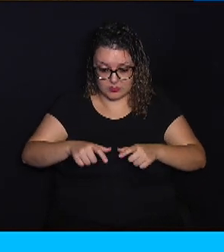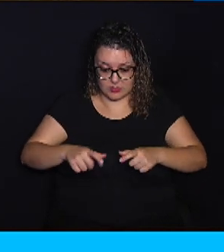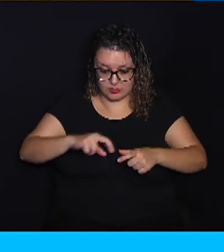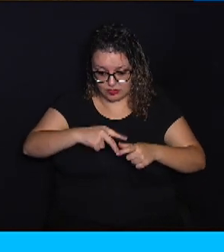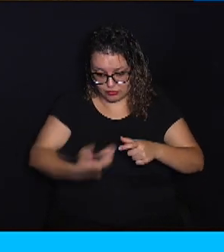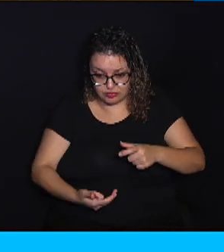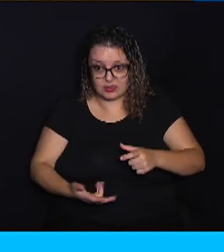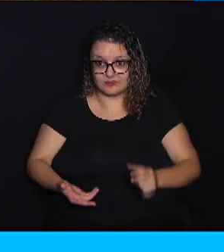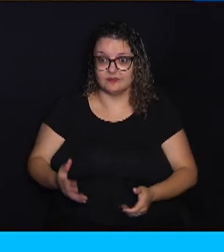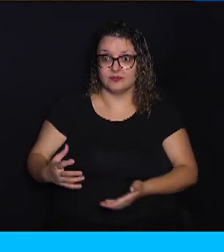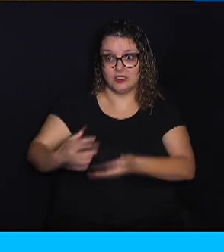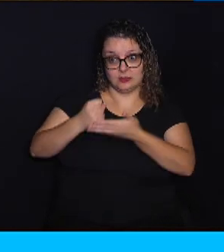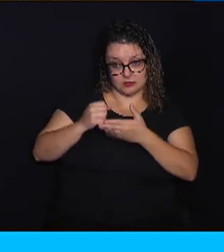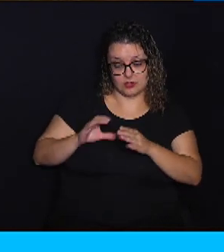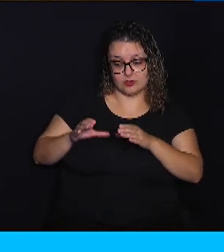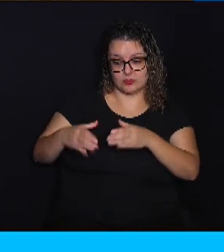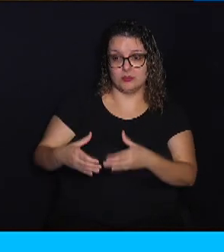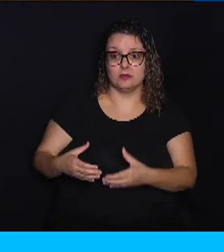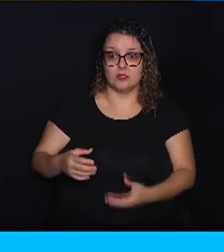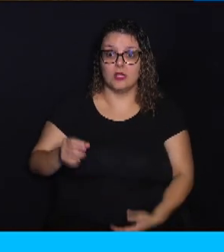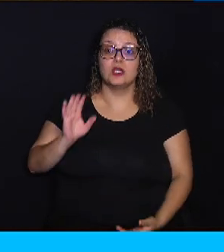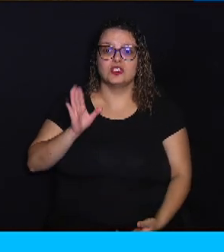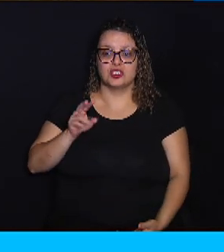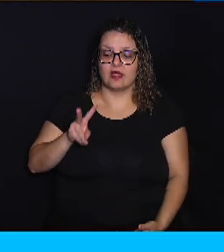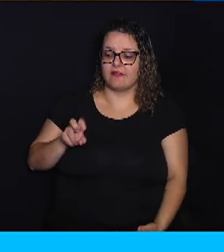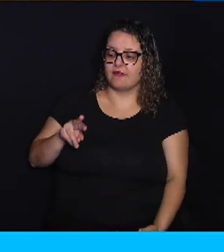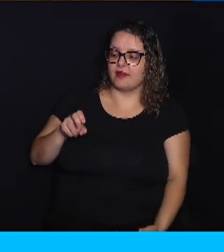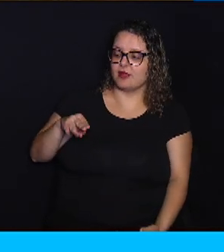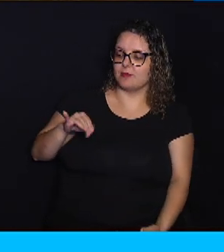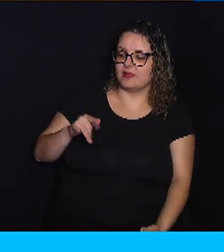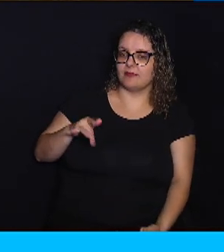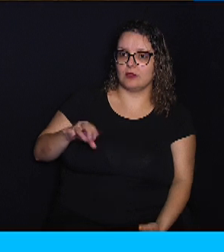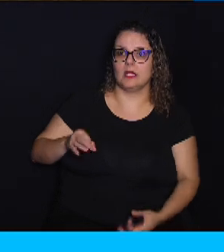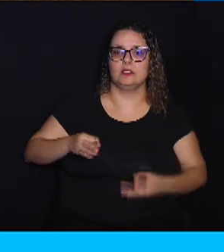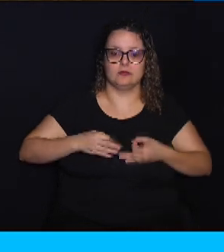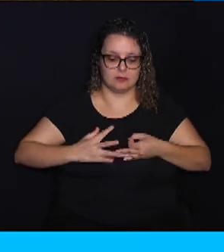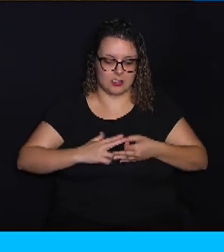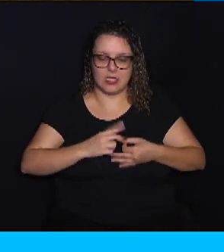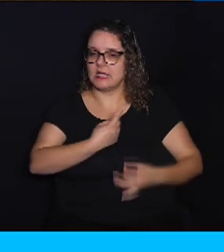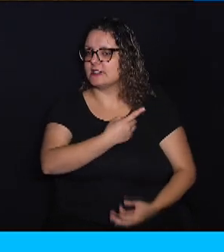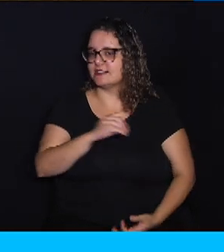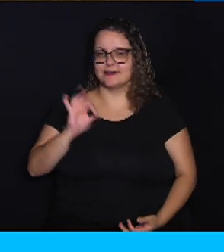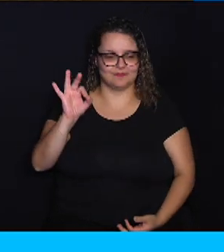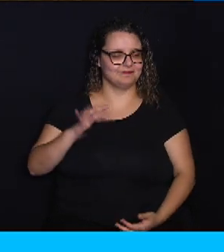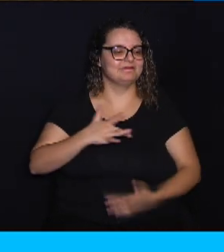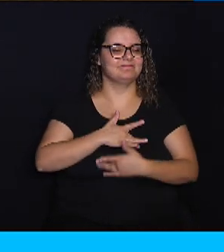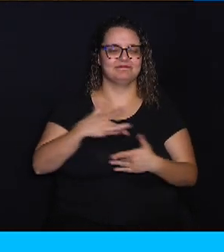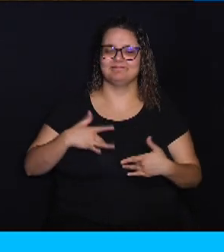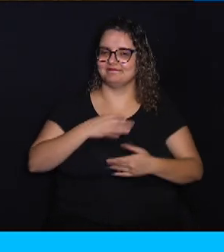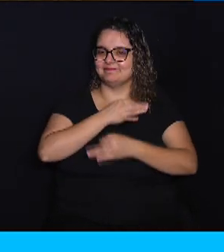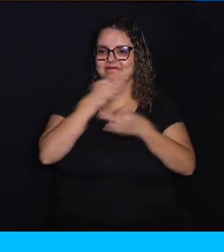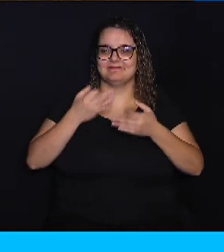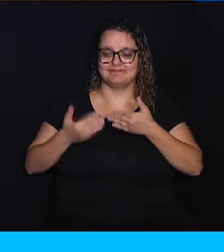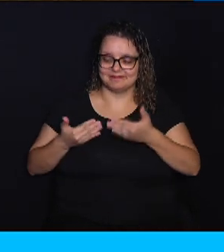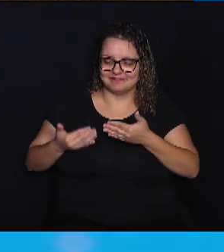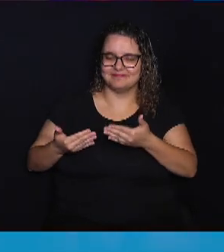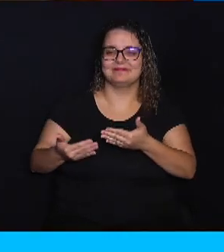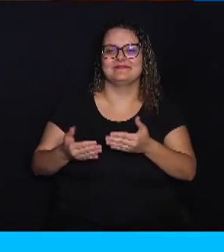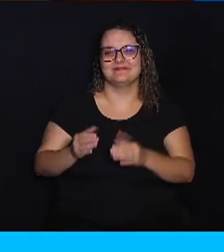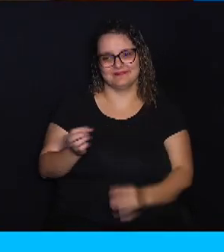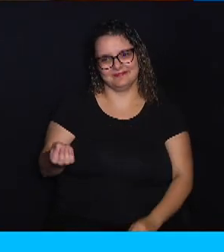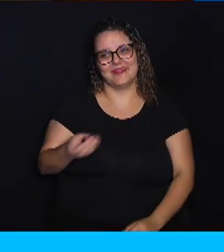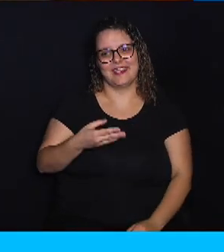DPBEA. Essa gatinha está vermifugada e castrada, 100% saudável para começar uma nova